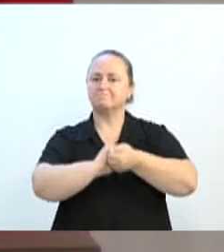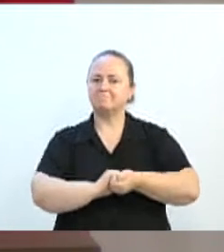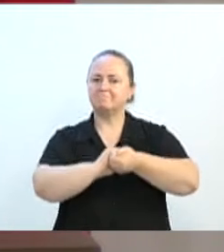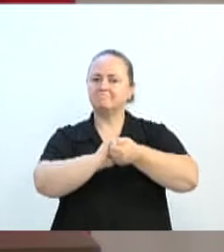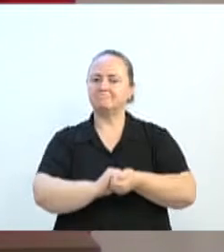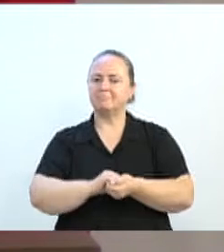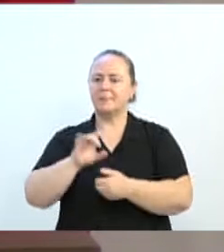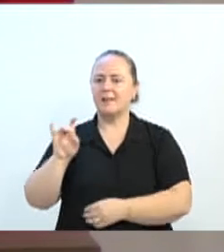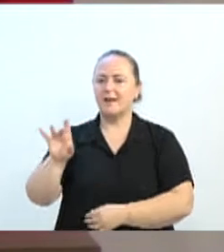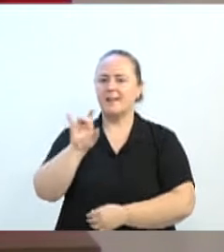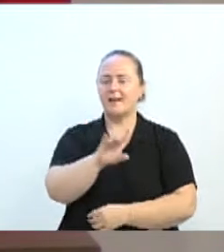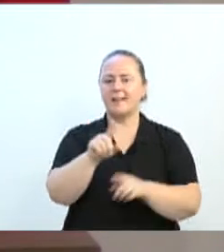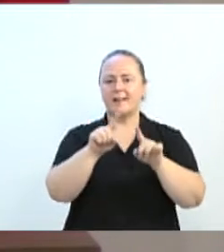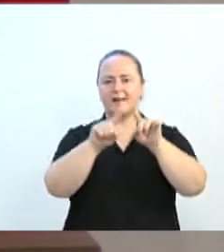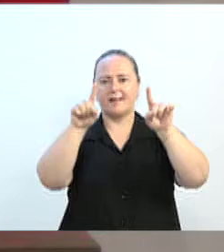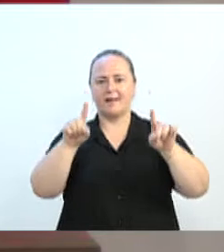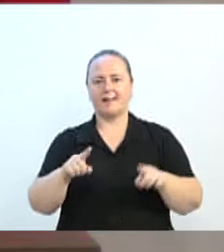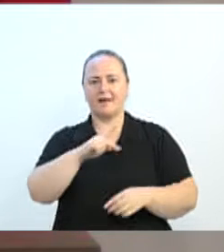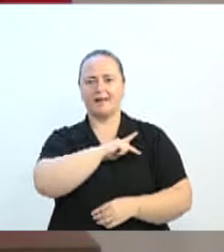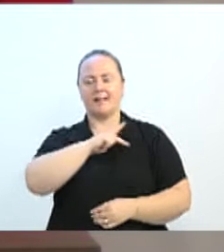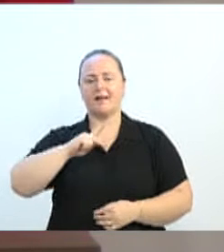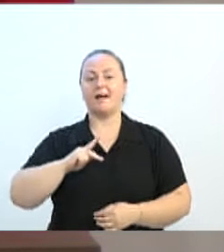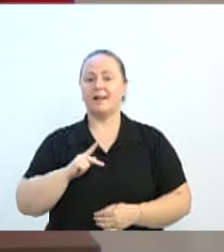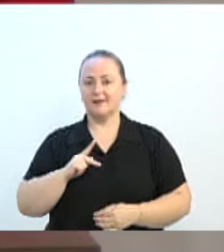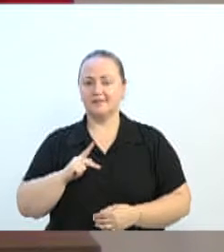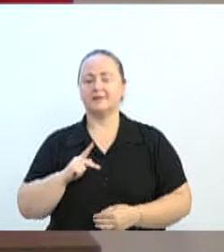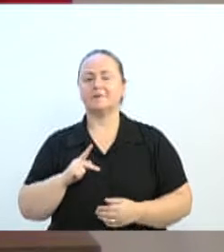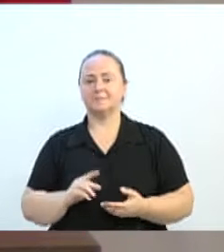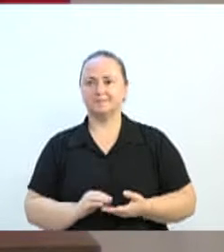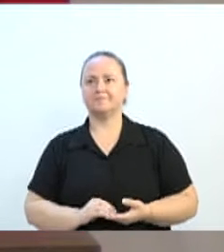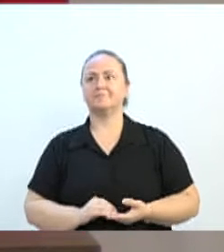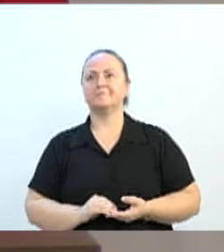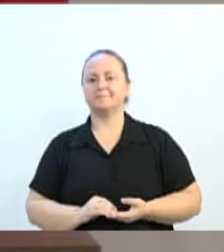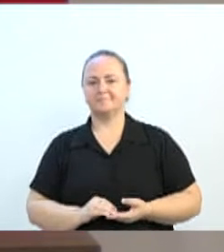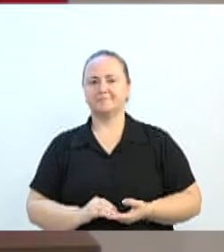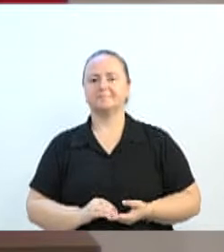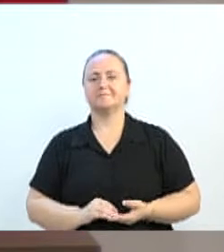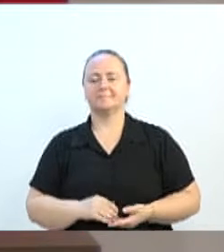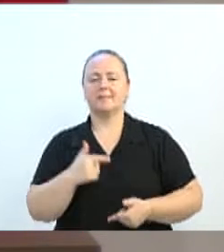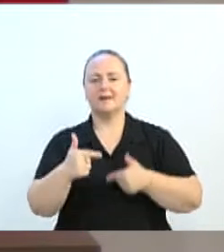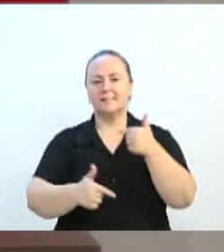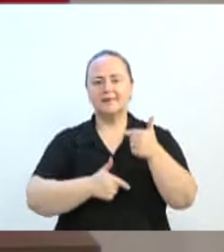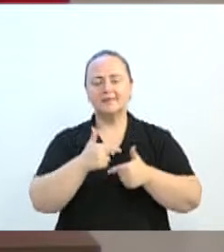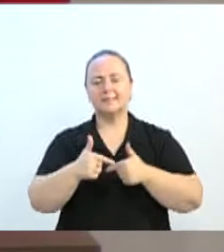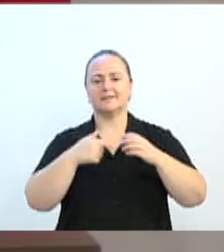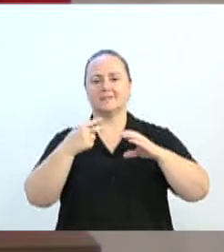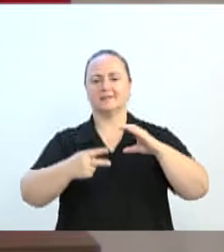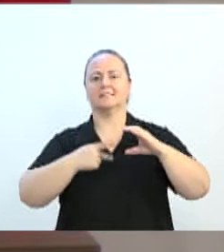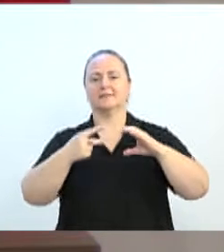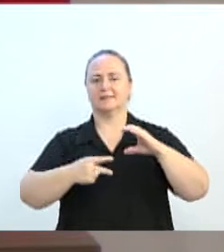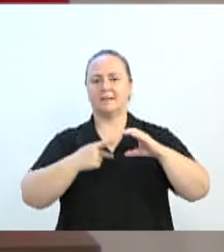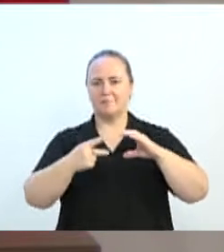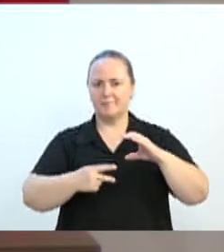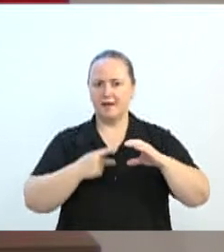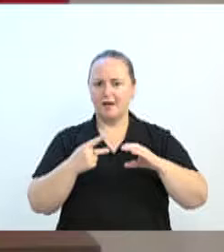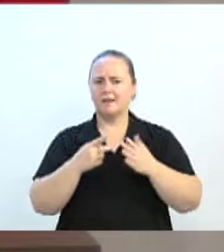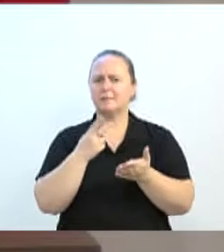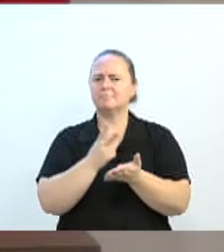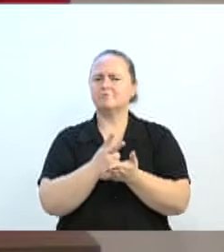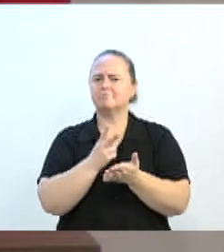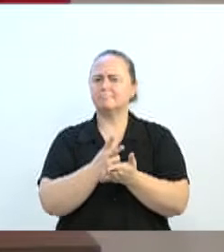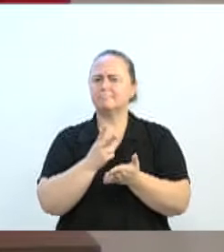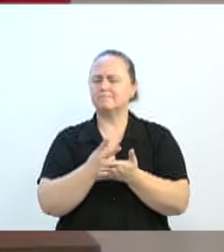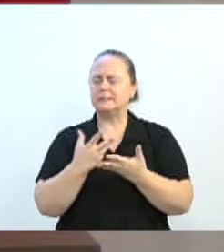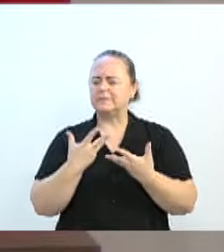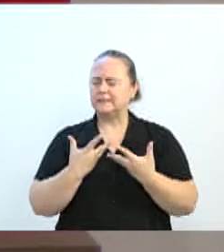servidor público dessa cidade, Débora, desses que trabalham aqui nesta casa, incansavelmente, aqueles que